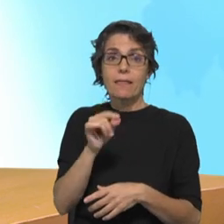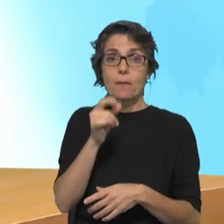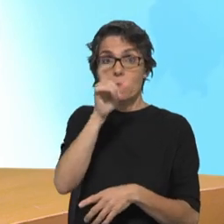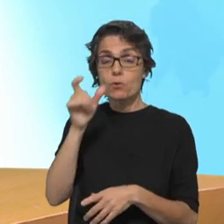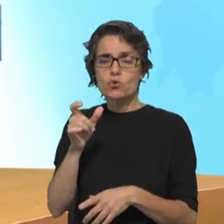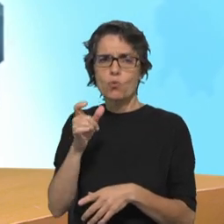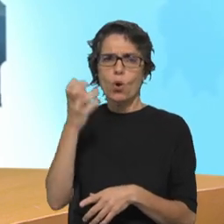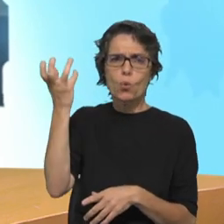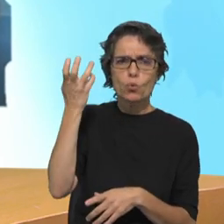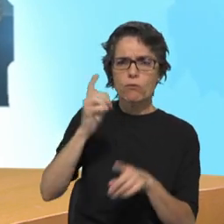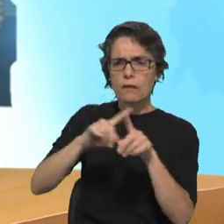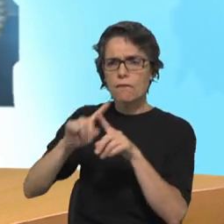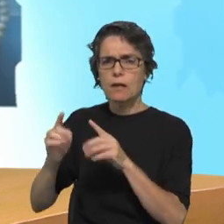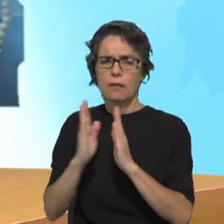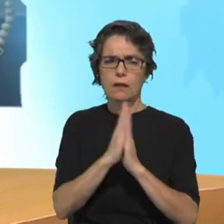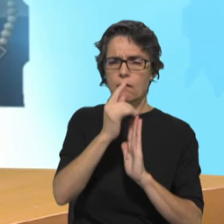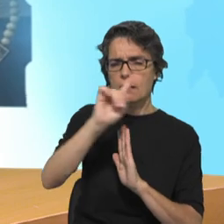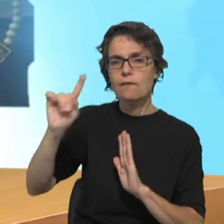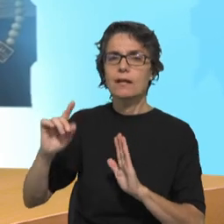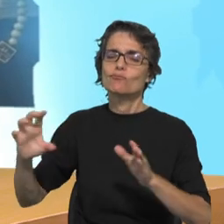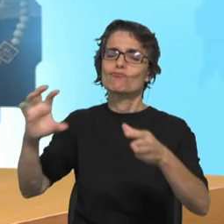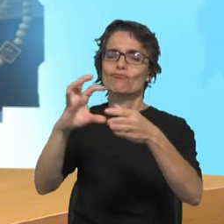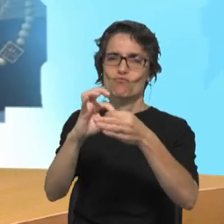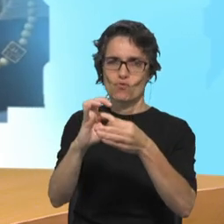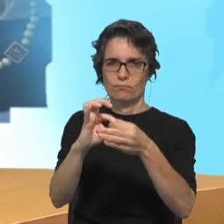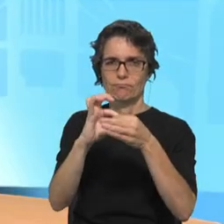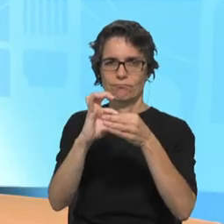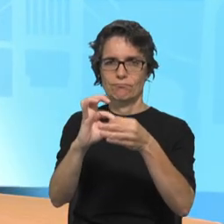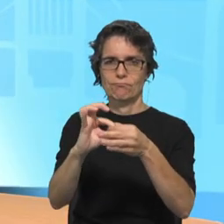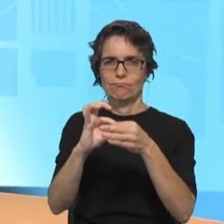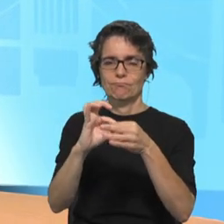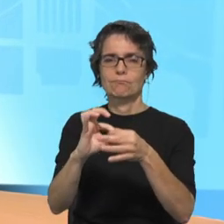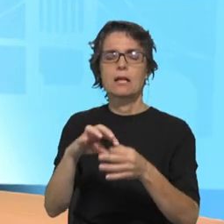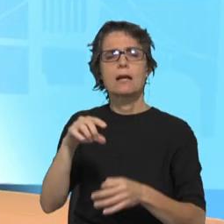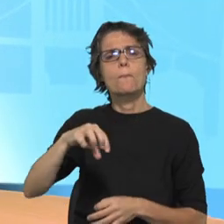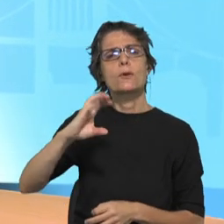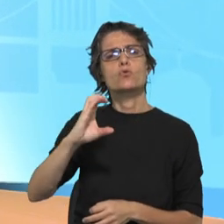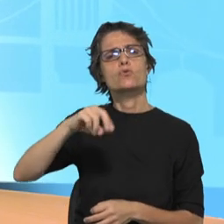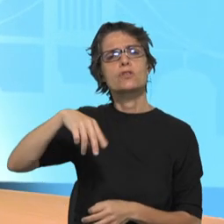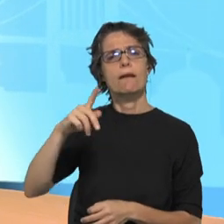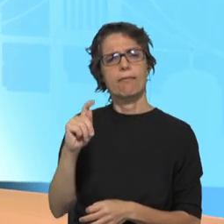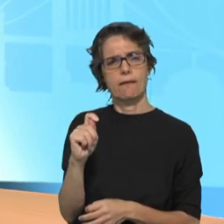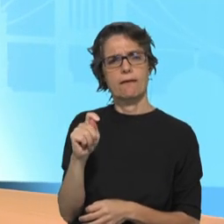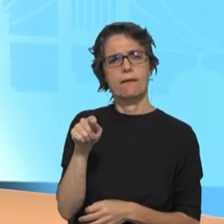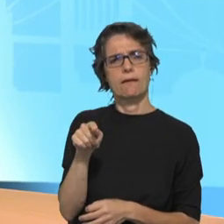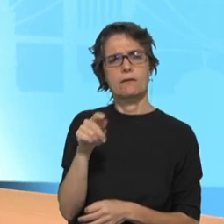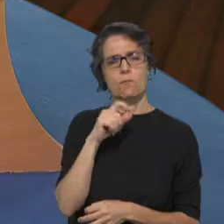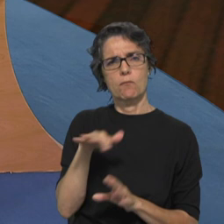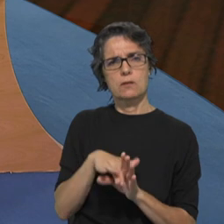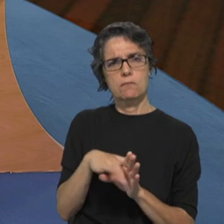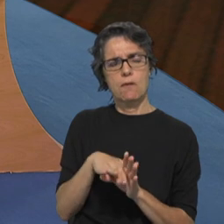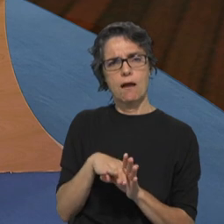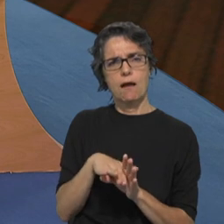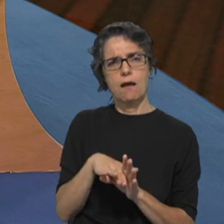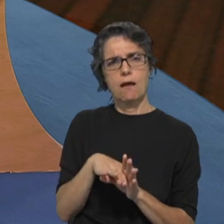outras culturas, outras expressões. Mas no CNE, no Corpo Nacional de Escutas, é possível participar, não sendo católico, é possível